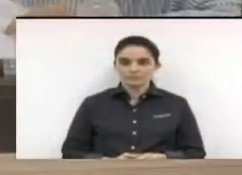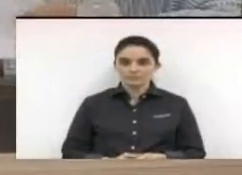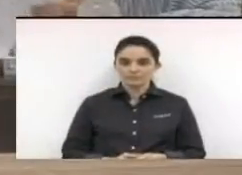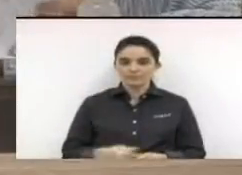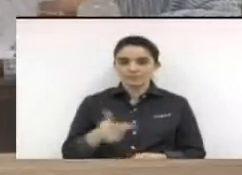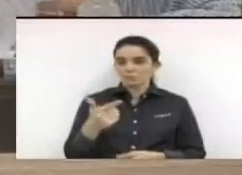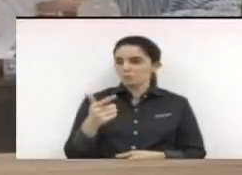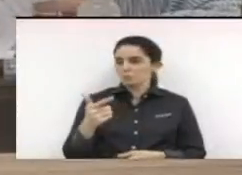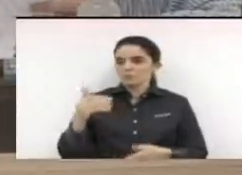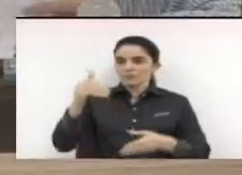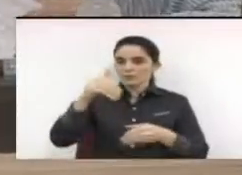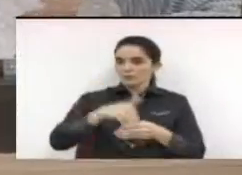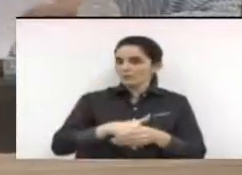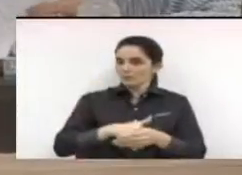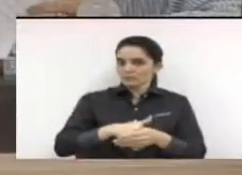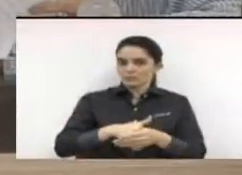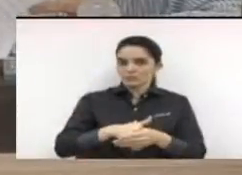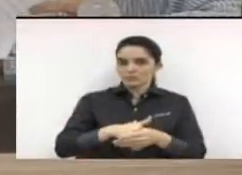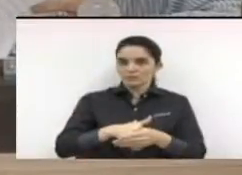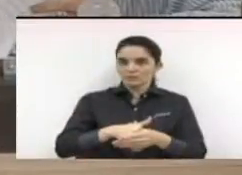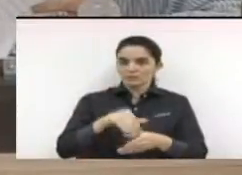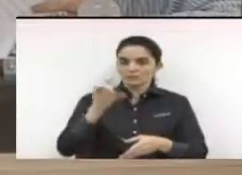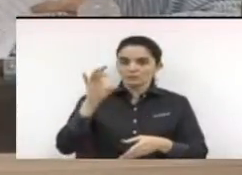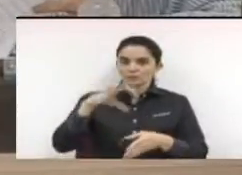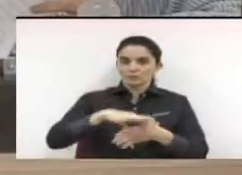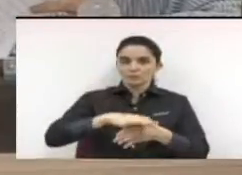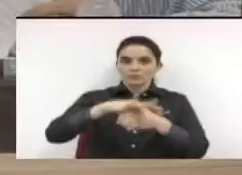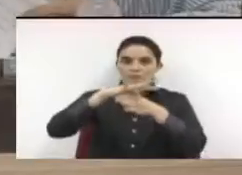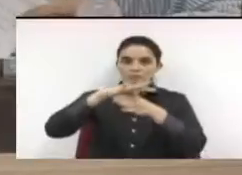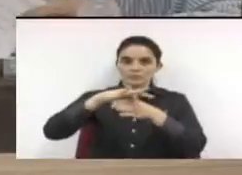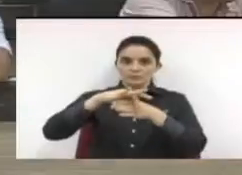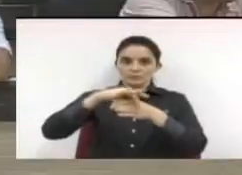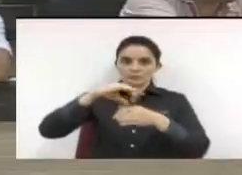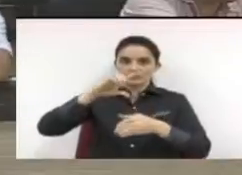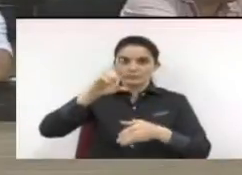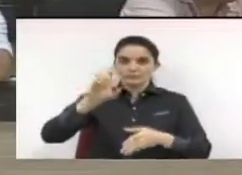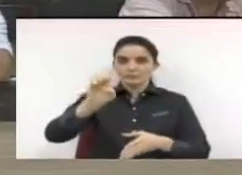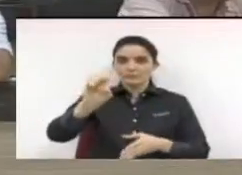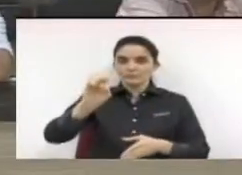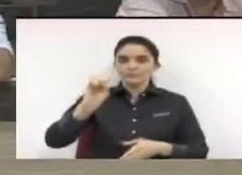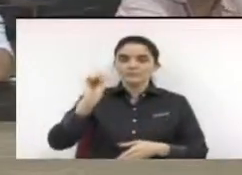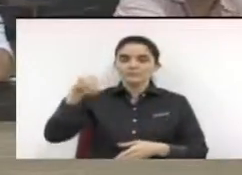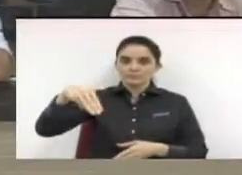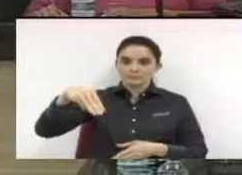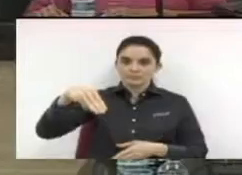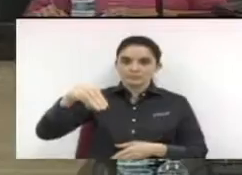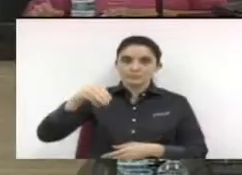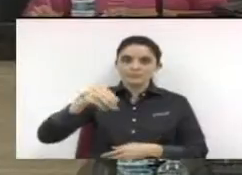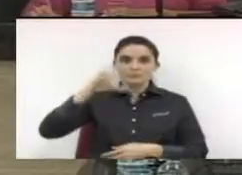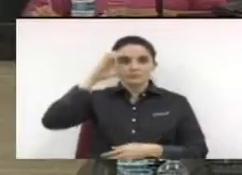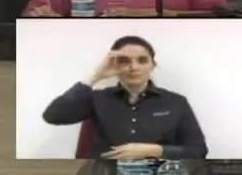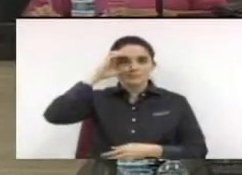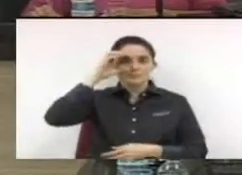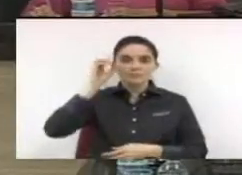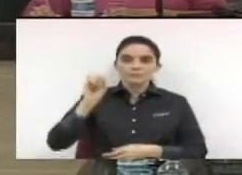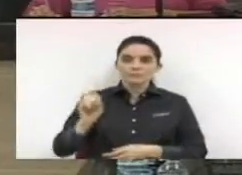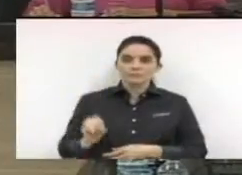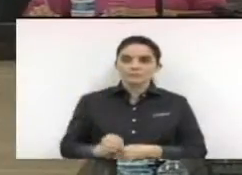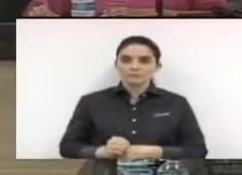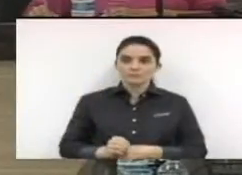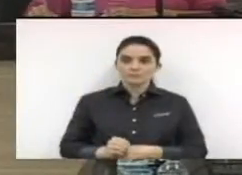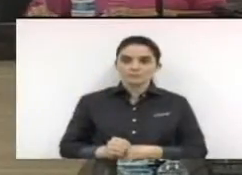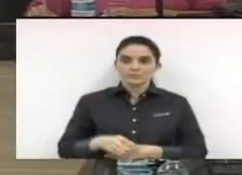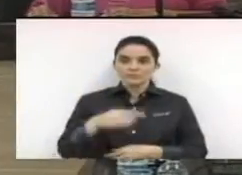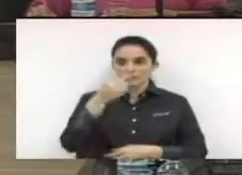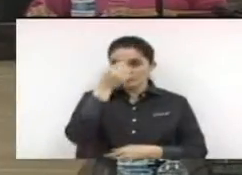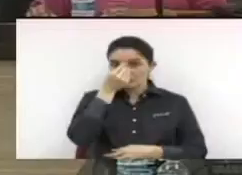votação e sim a anuência dos líderes. Vereador Zé da Mix? Sim. Vereador Dinho? Vereador